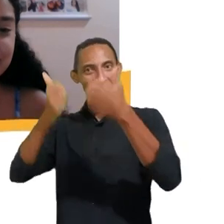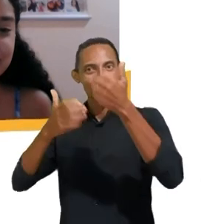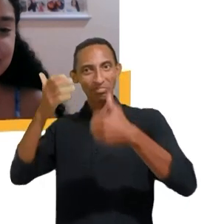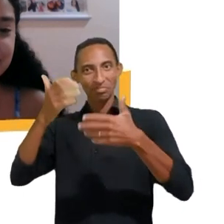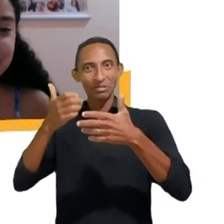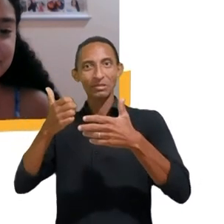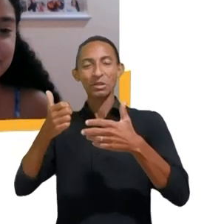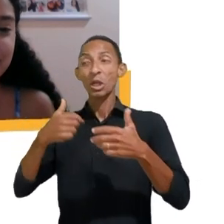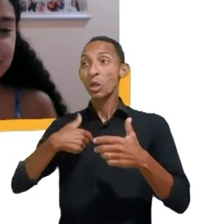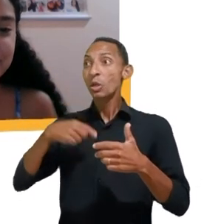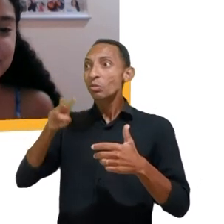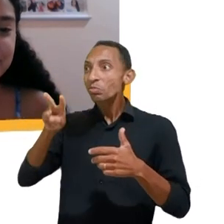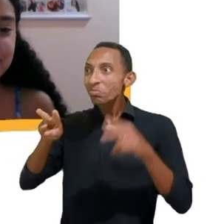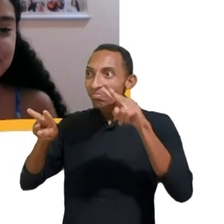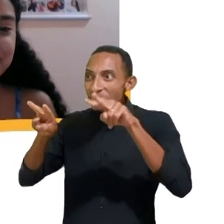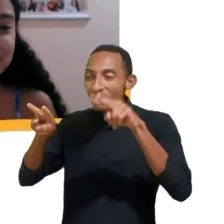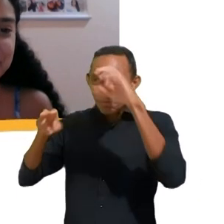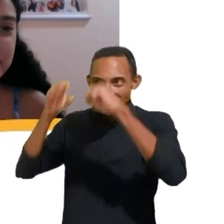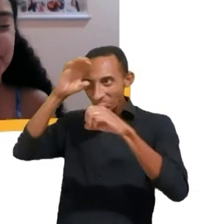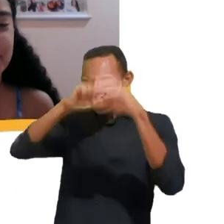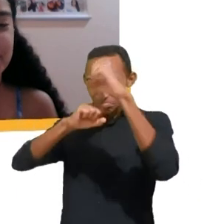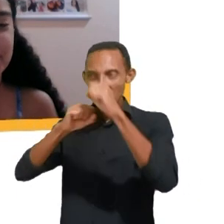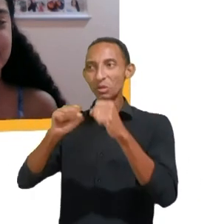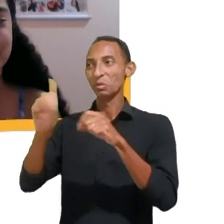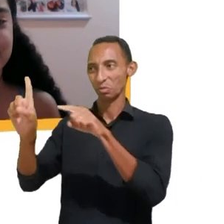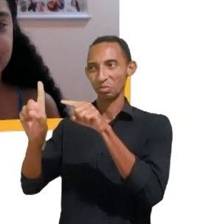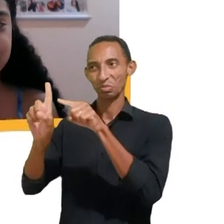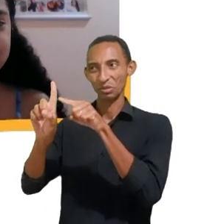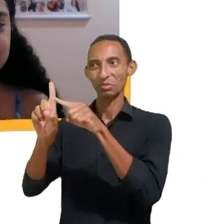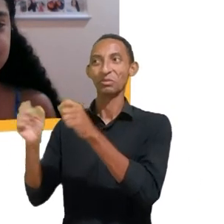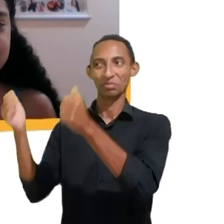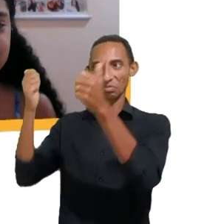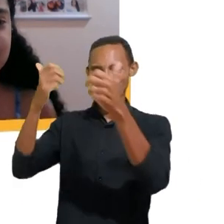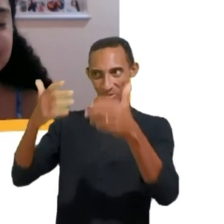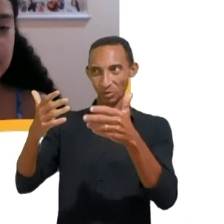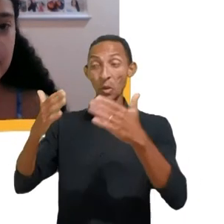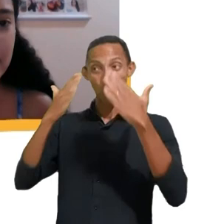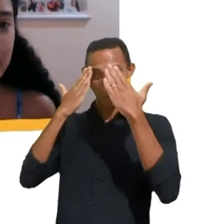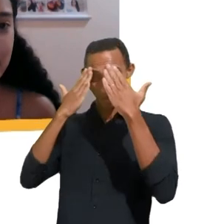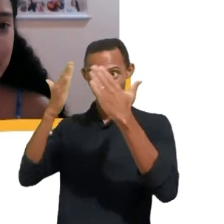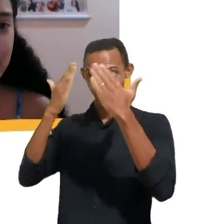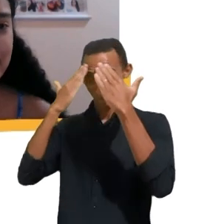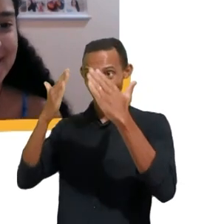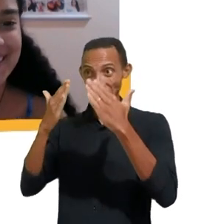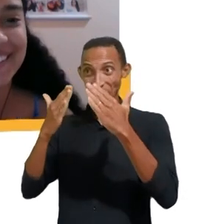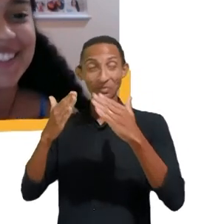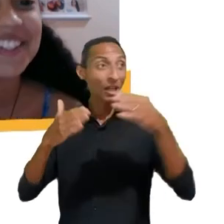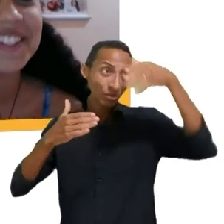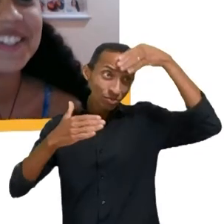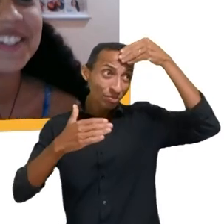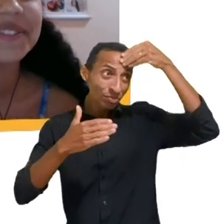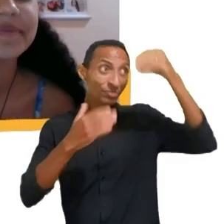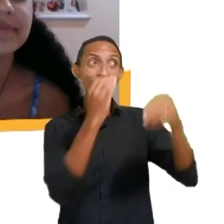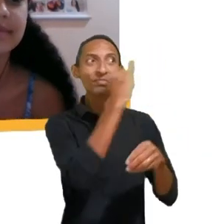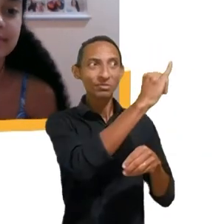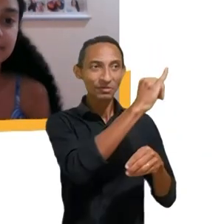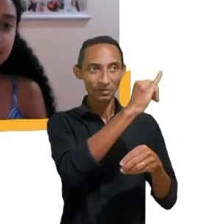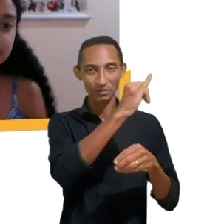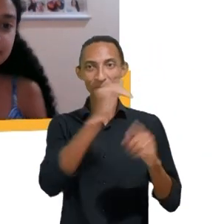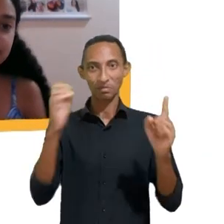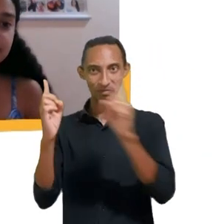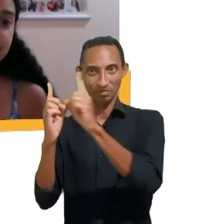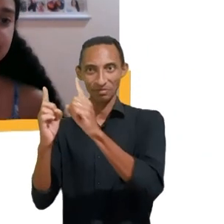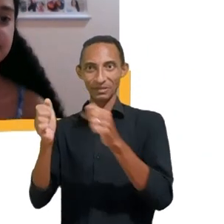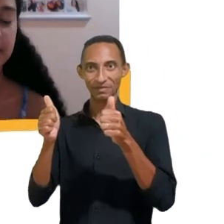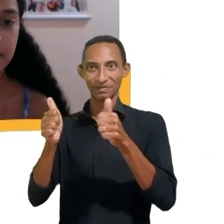aqui, obrigada pelas suas reflexões e vou indicar principalmente para os meus sobrinhos. Bom, gente, a gente está caminhando aqui